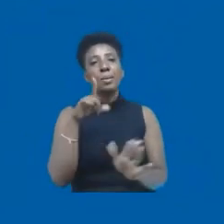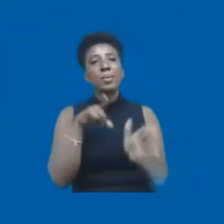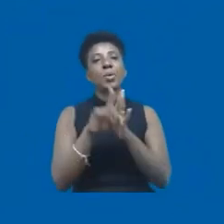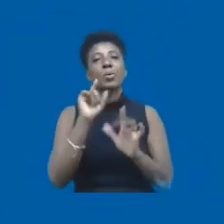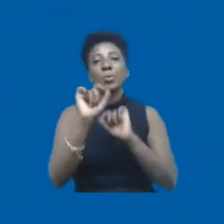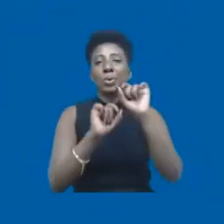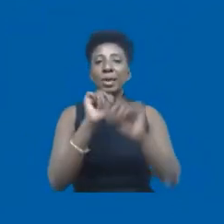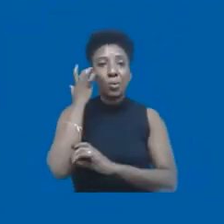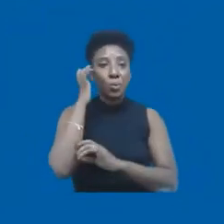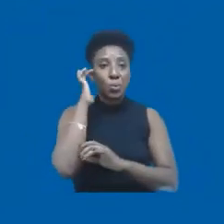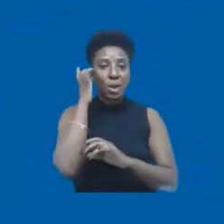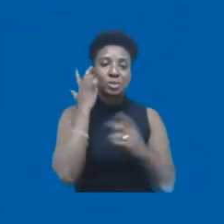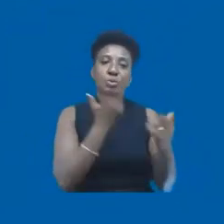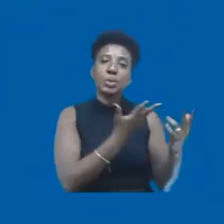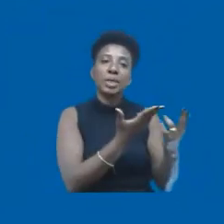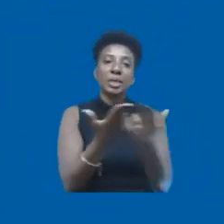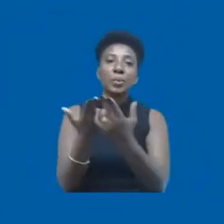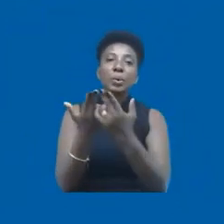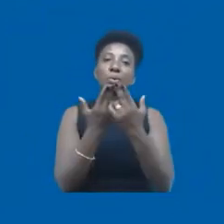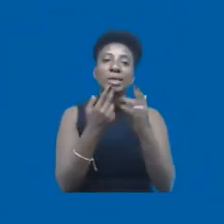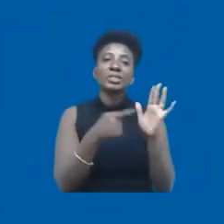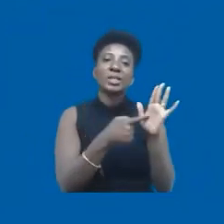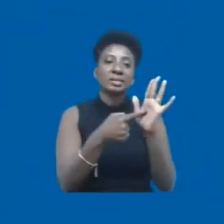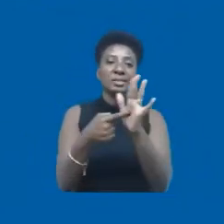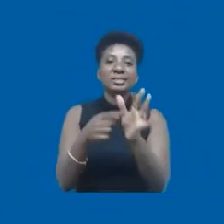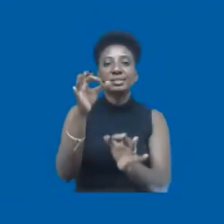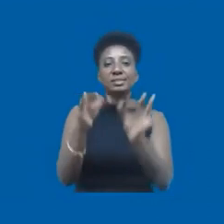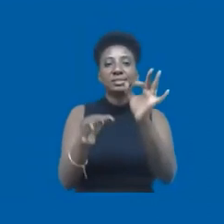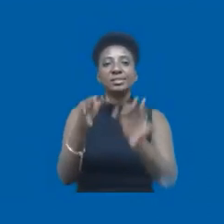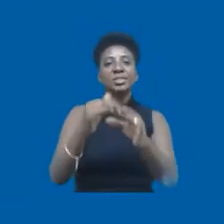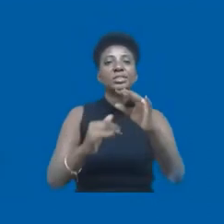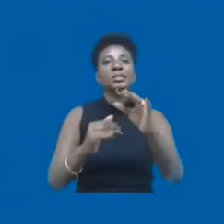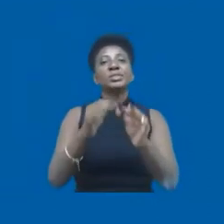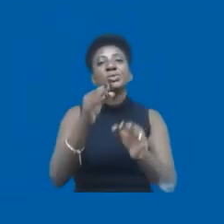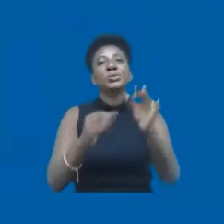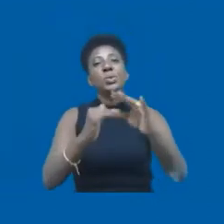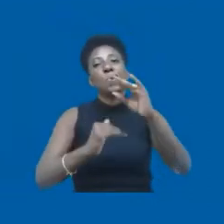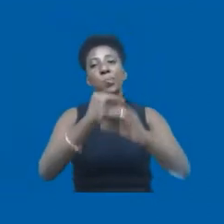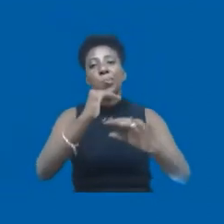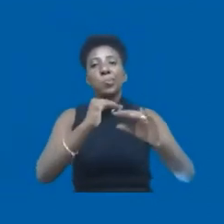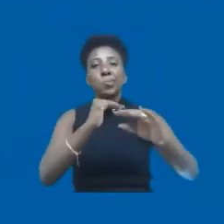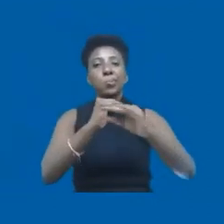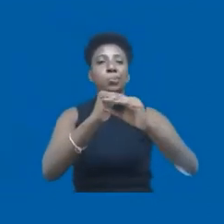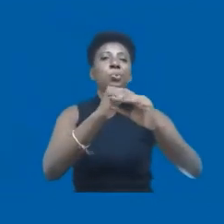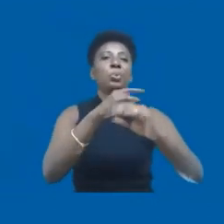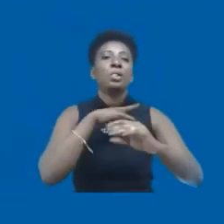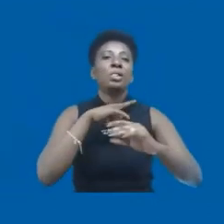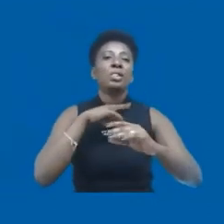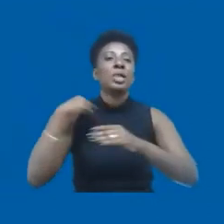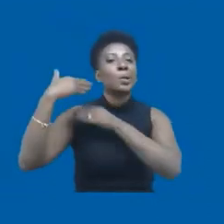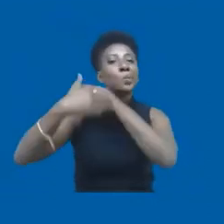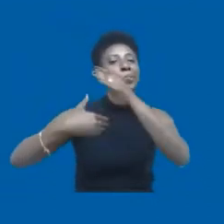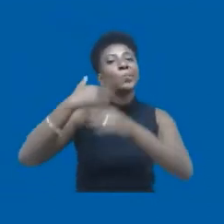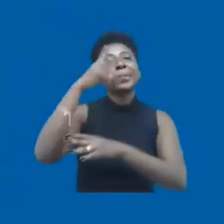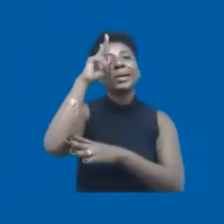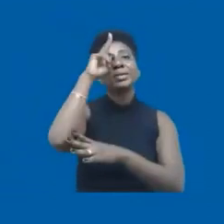olha, eu acho que igualdade tem tudo a ver com justiça social, né? E principalmente resgatar dívidas históricas que o Brasil tem com